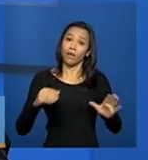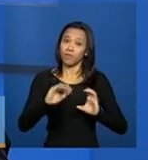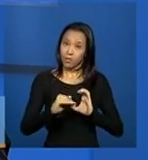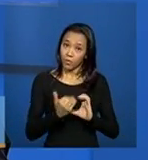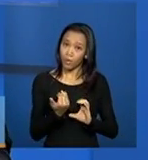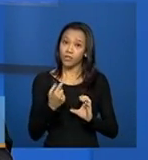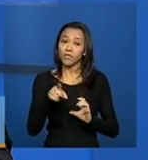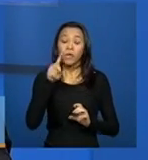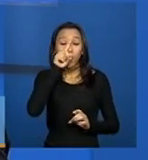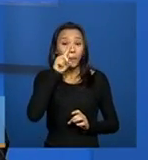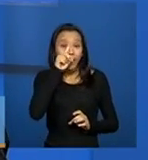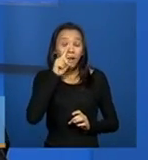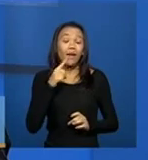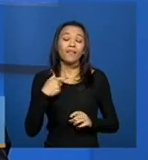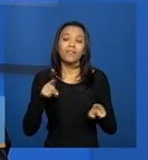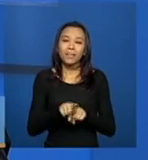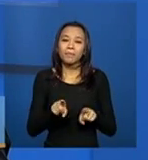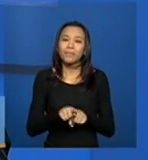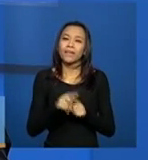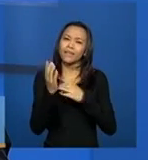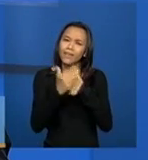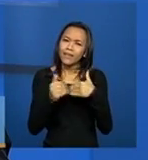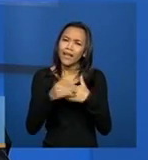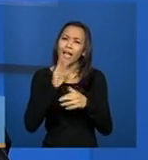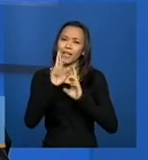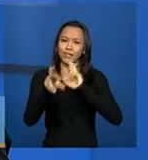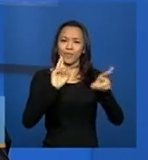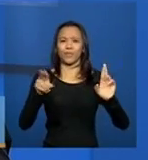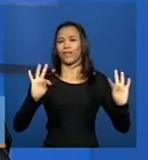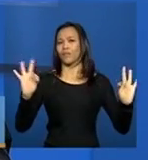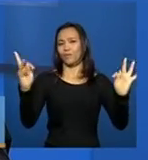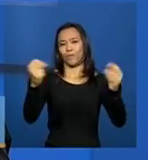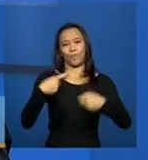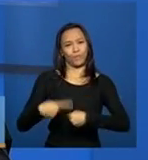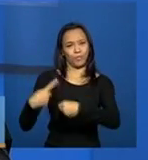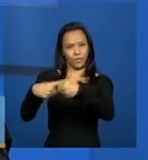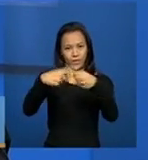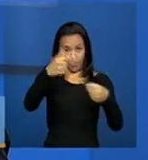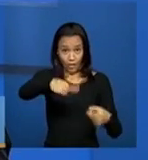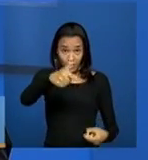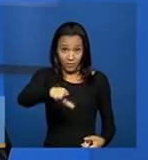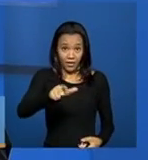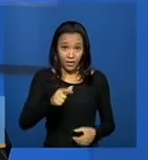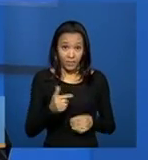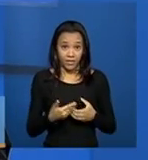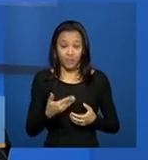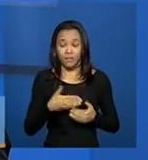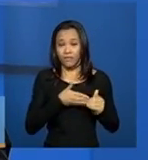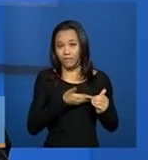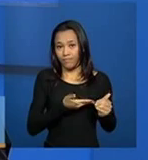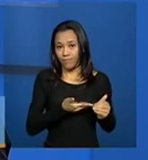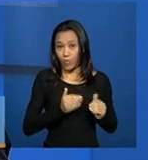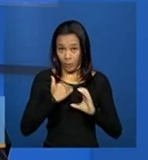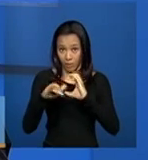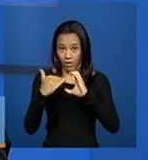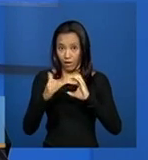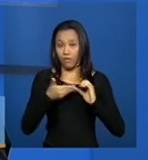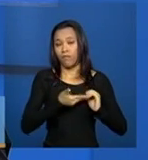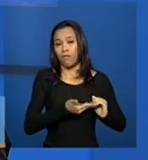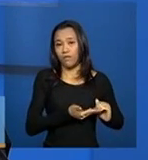o maior cuidado e o maior carinho em responder todos os municípios. Pode repetir o e-mail? O e-mail é redeprivadasuas